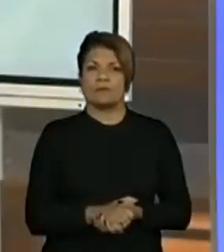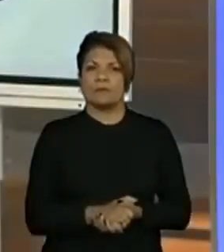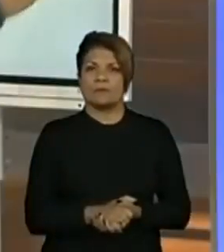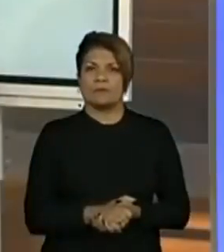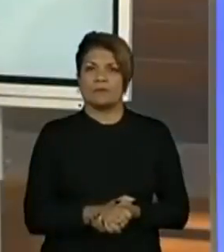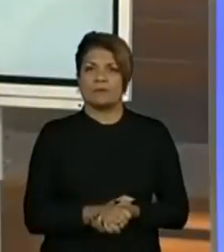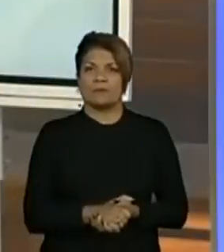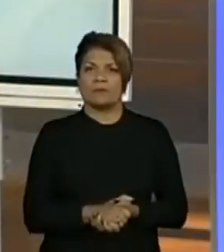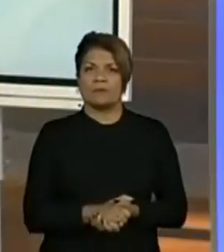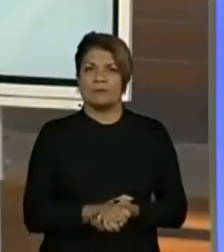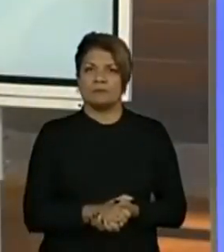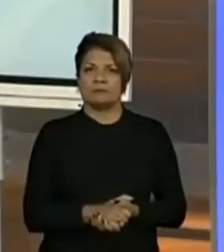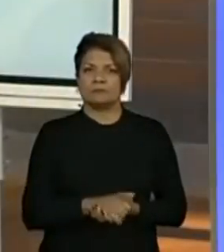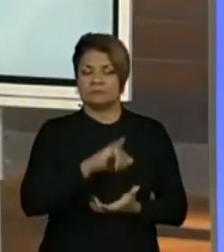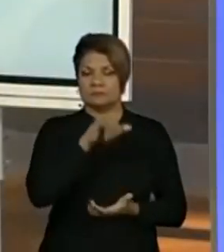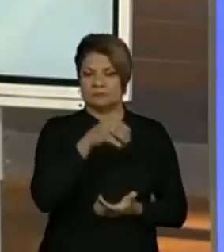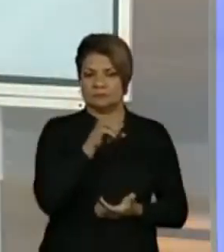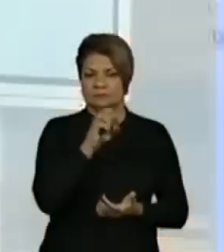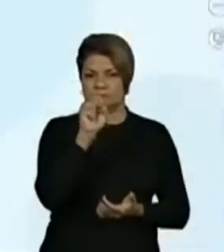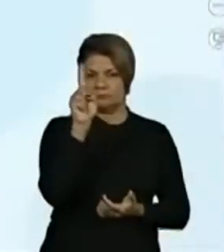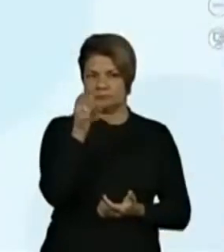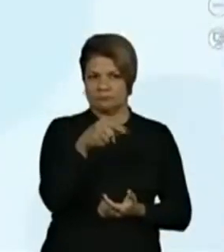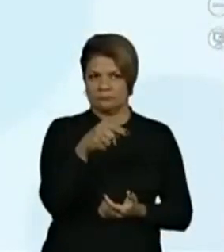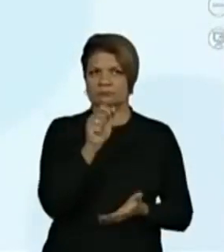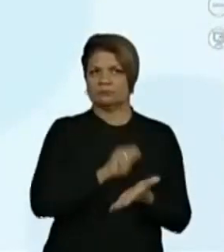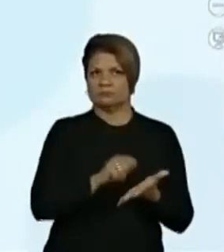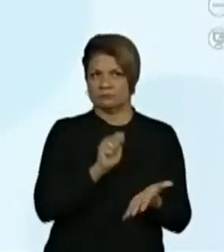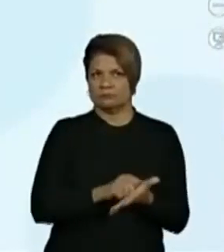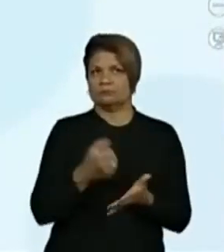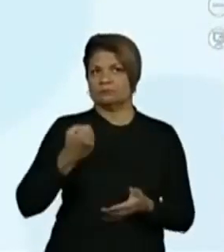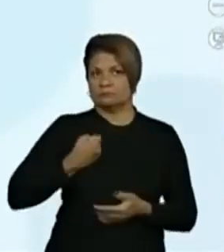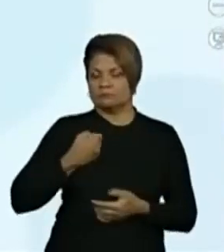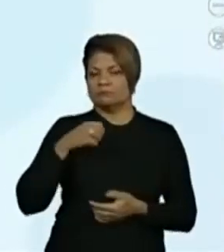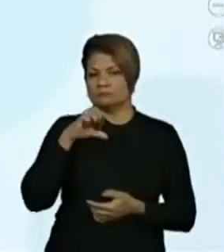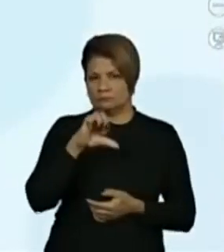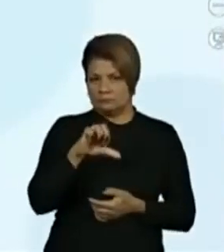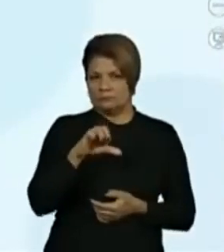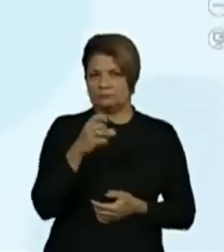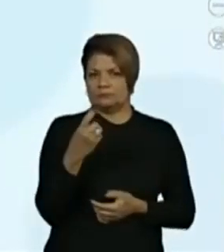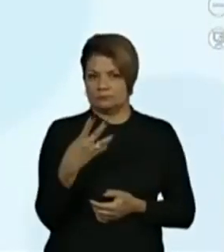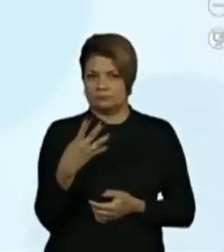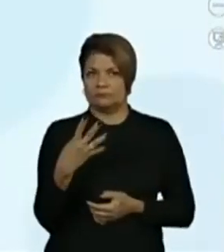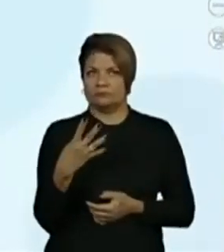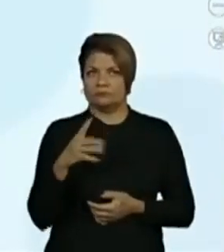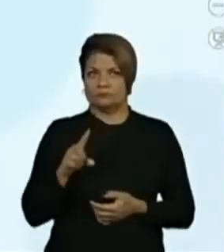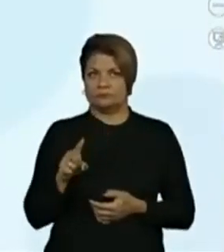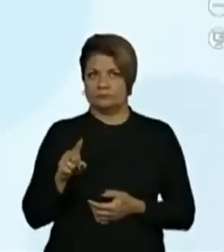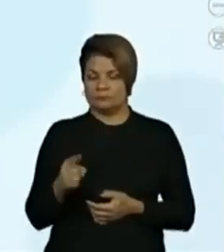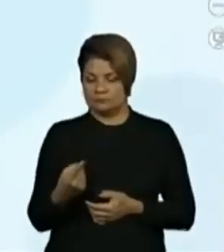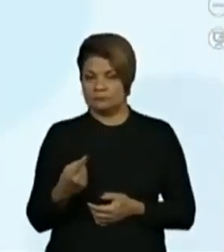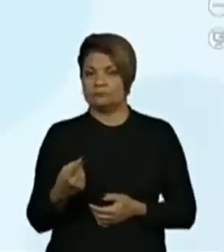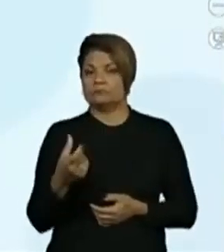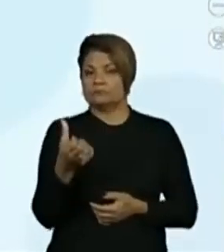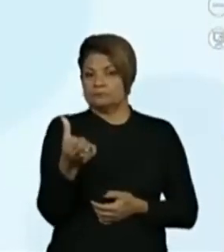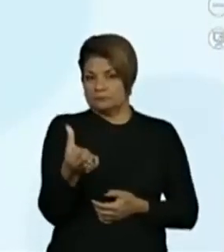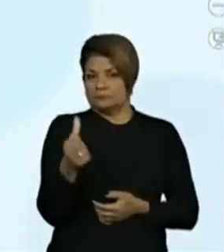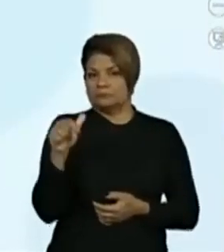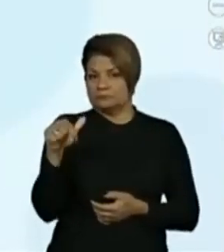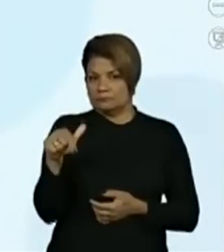Olha lá. José escreveu o número. Que número é esse? Como é que eu leio?